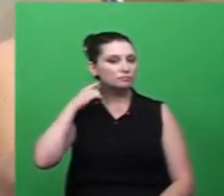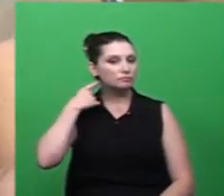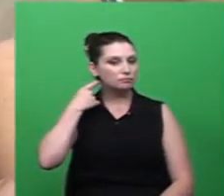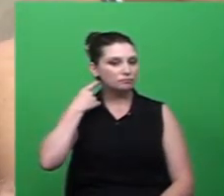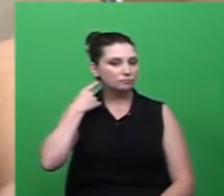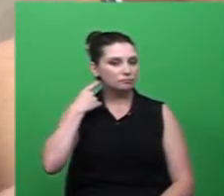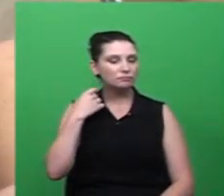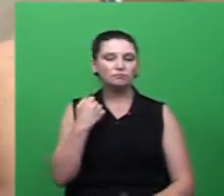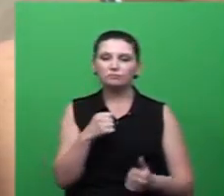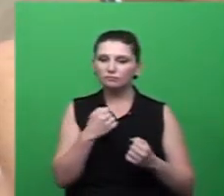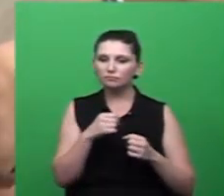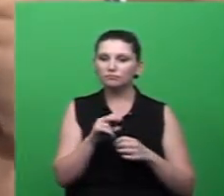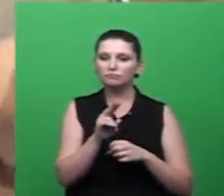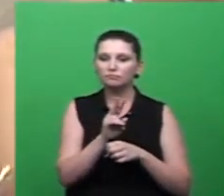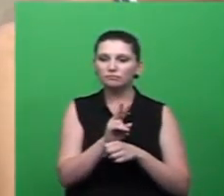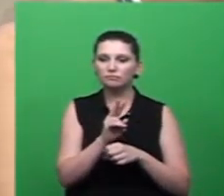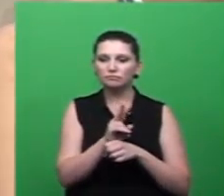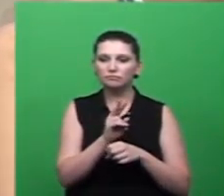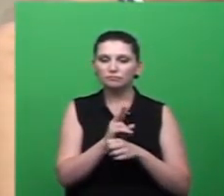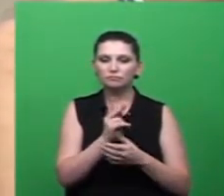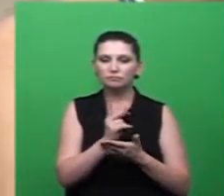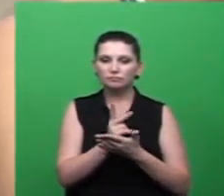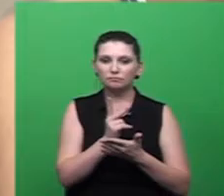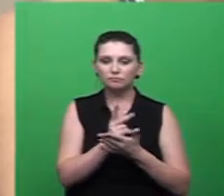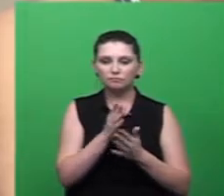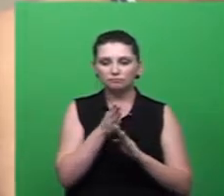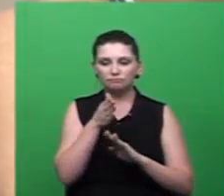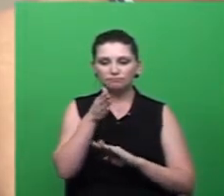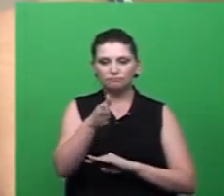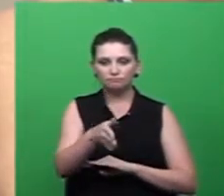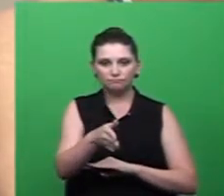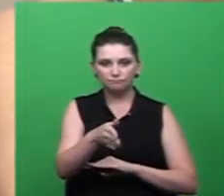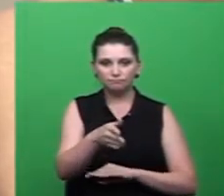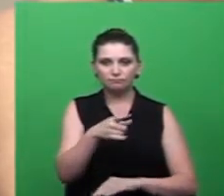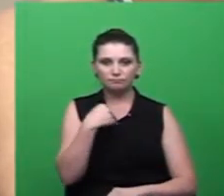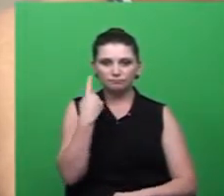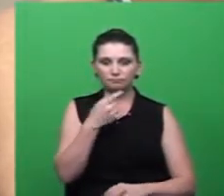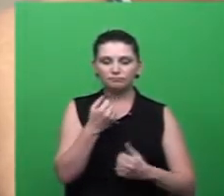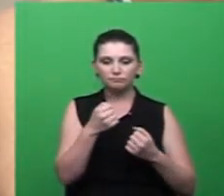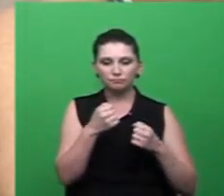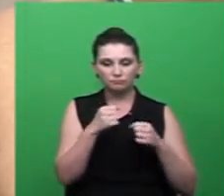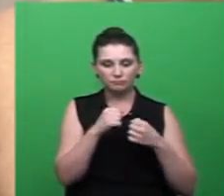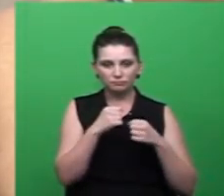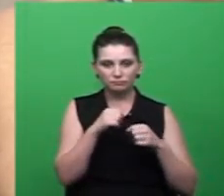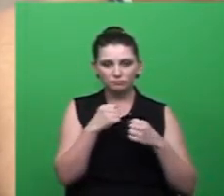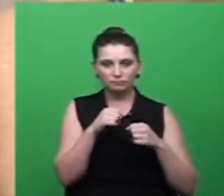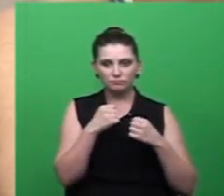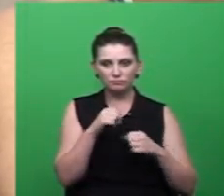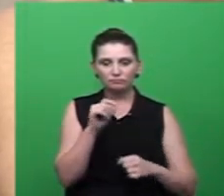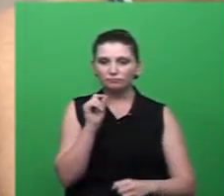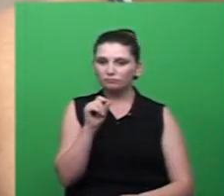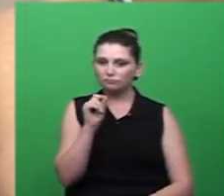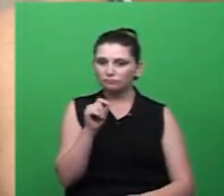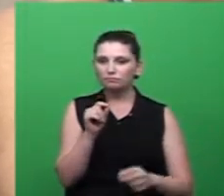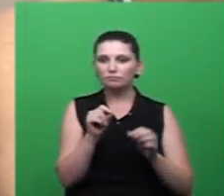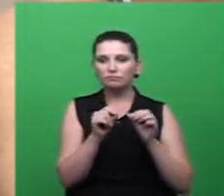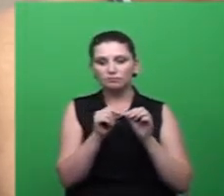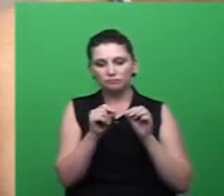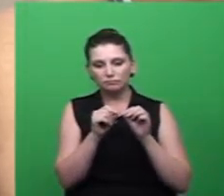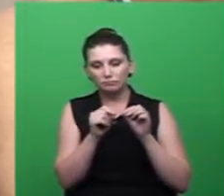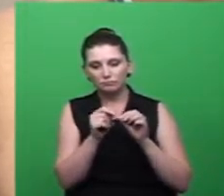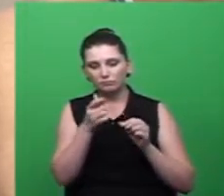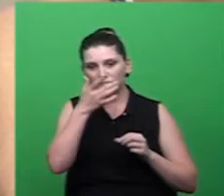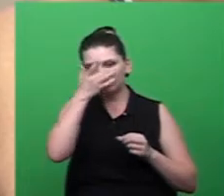que passa em muitas regiões está indo para lá o que nós precisamos de fato é fazer com que as pessoas